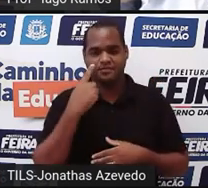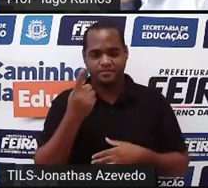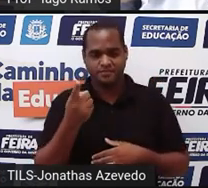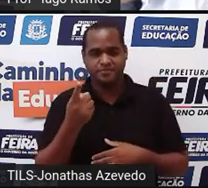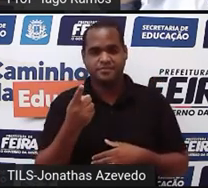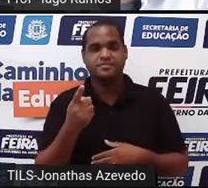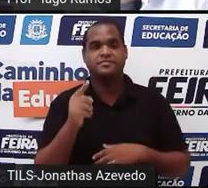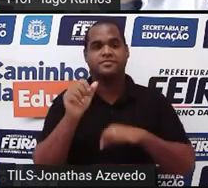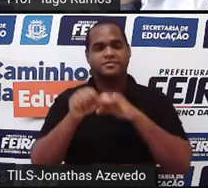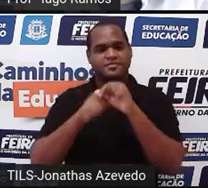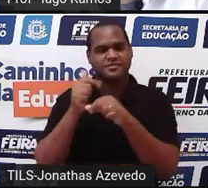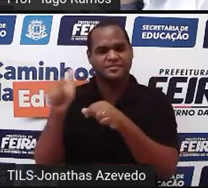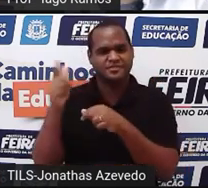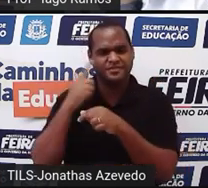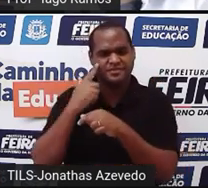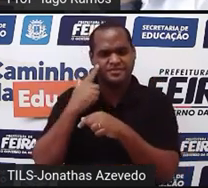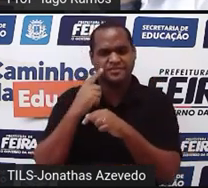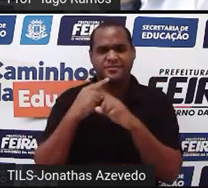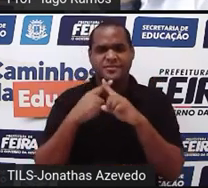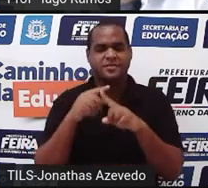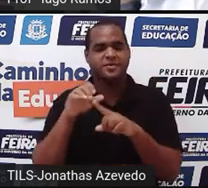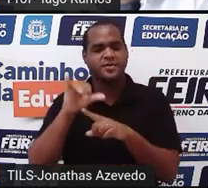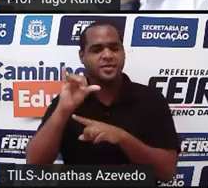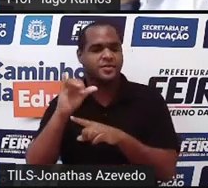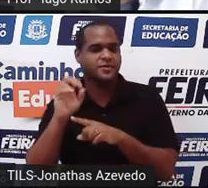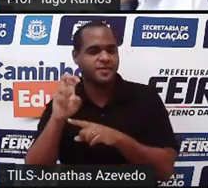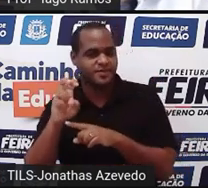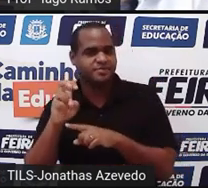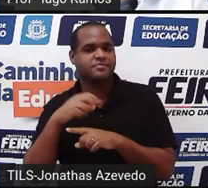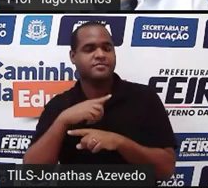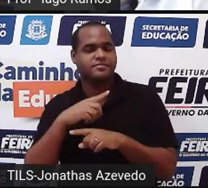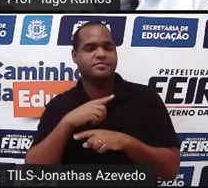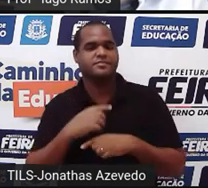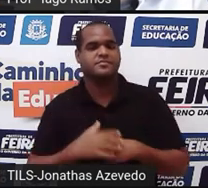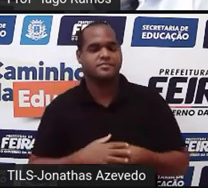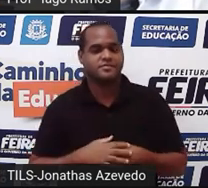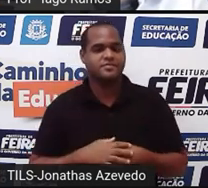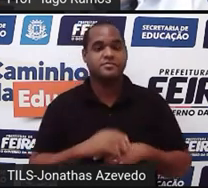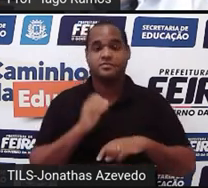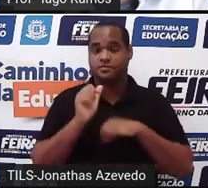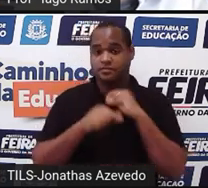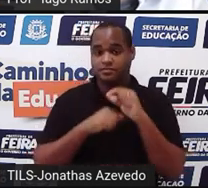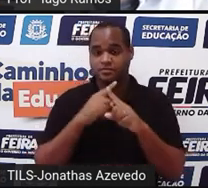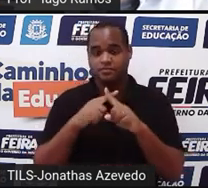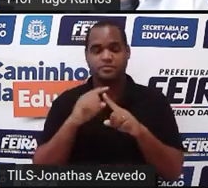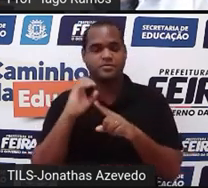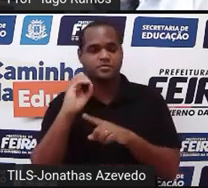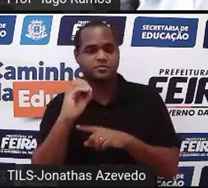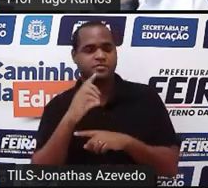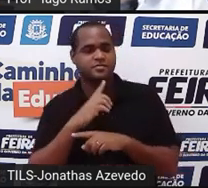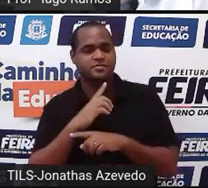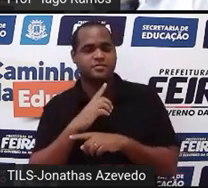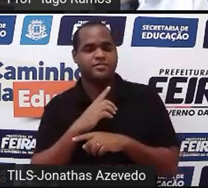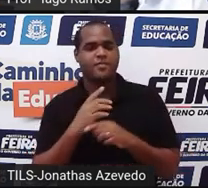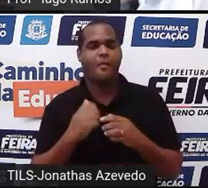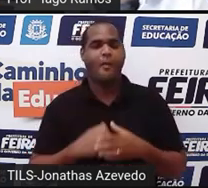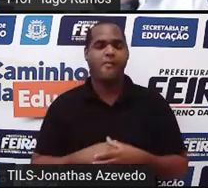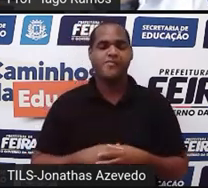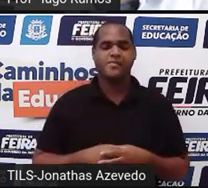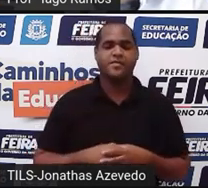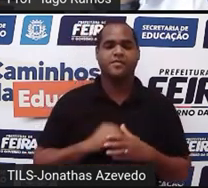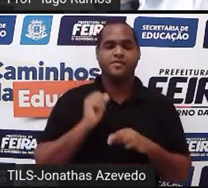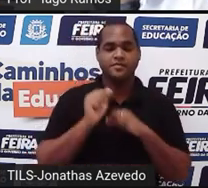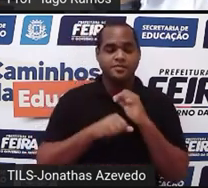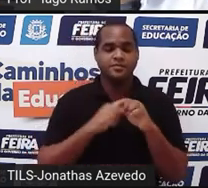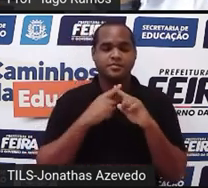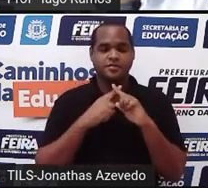usando a substituição x menos y igual a 5 e x menos y igual a 0. Eu vou pegar aqui, x menos y e vou